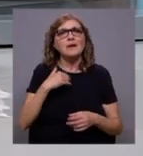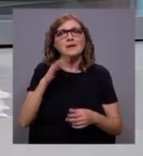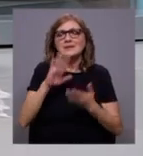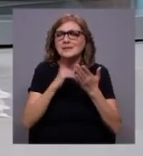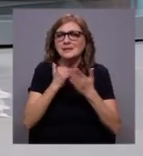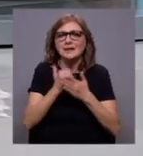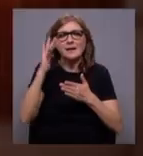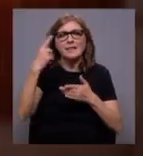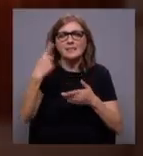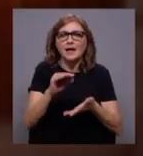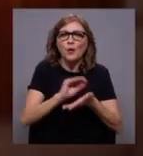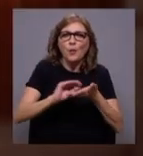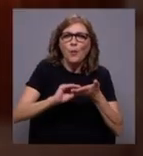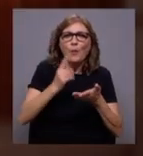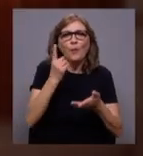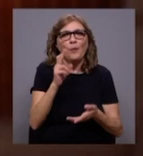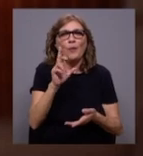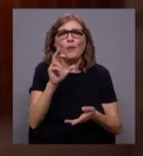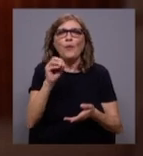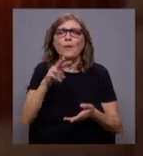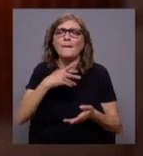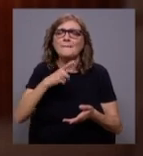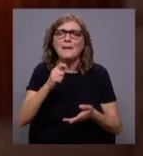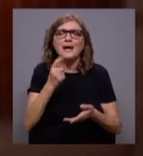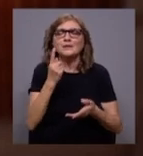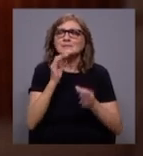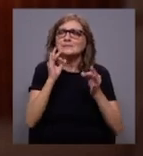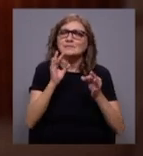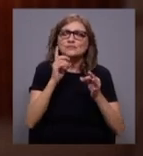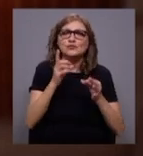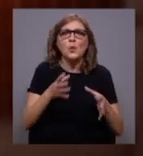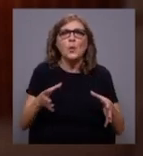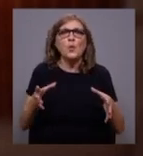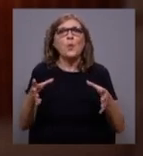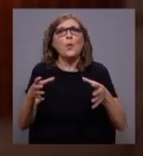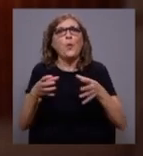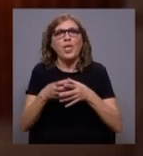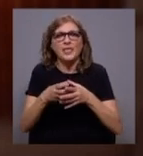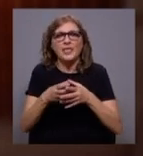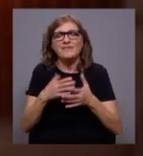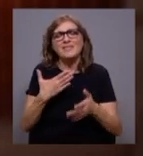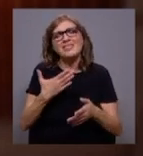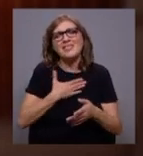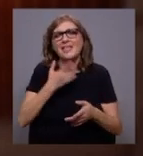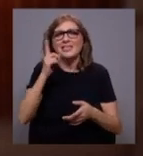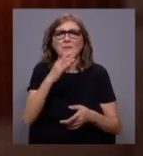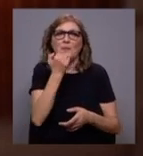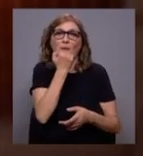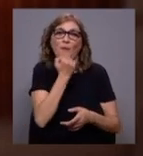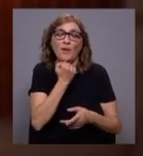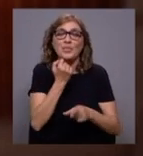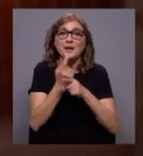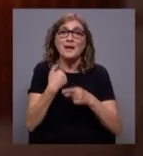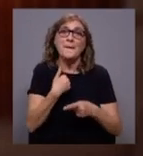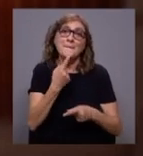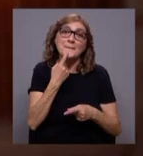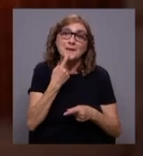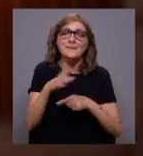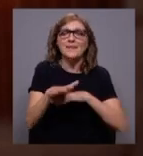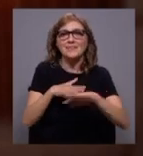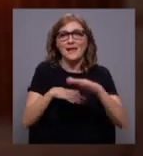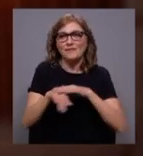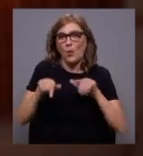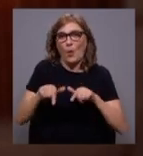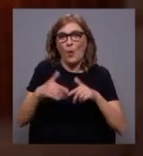tem a escrita de um romance, uma homenagem de certa forma coletiva, que me deixa também muito contente por perceber que está a ser feita